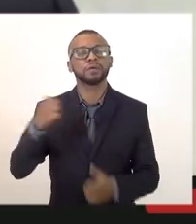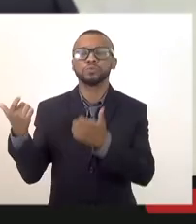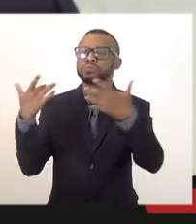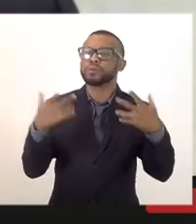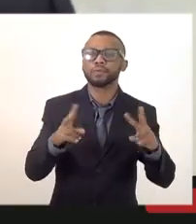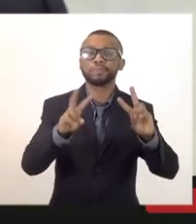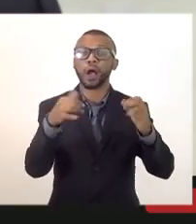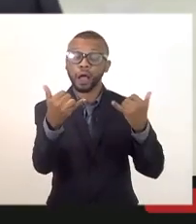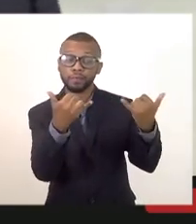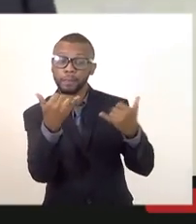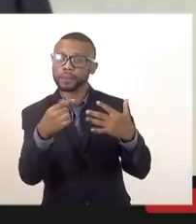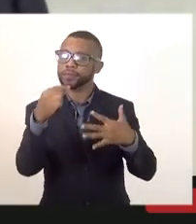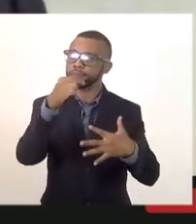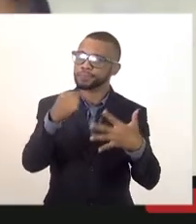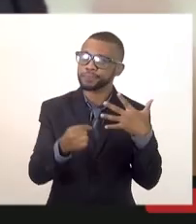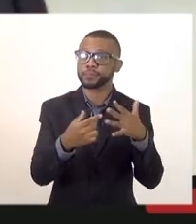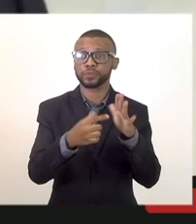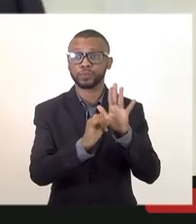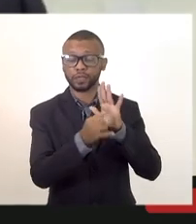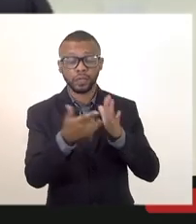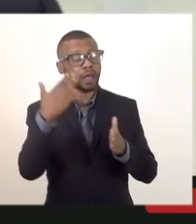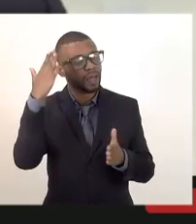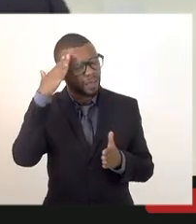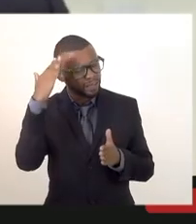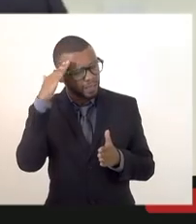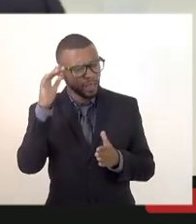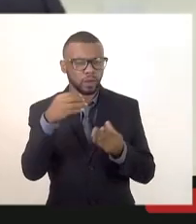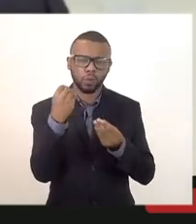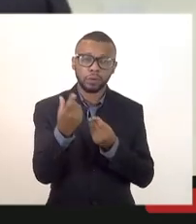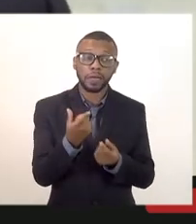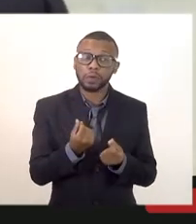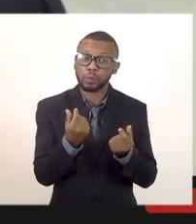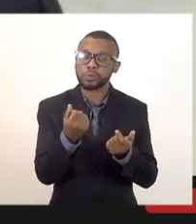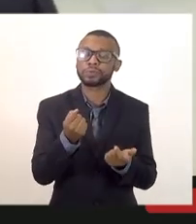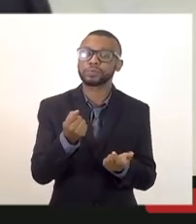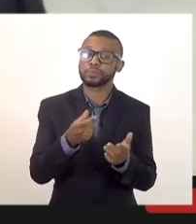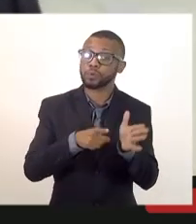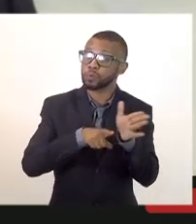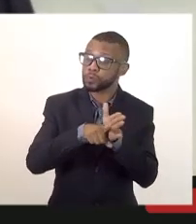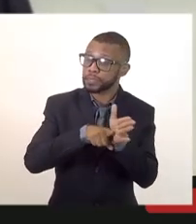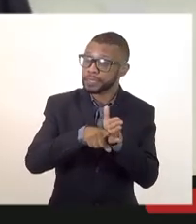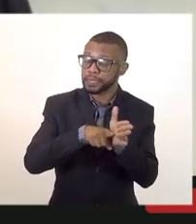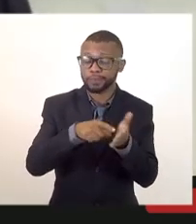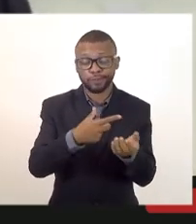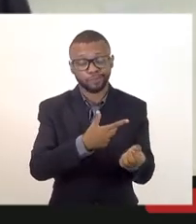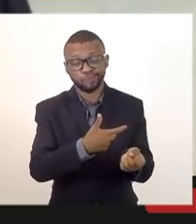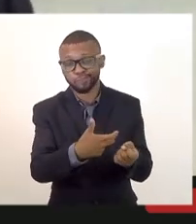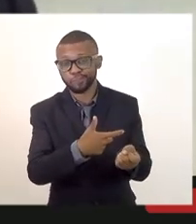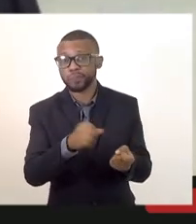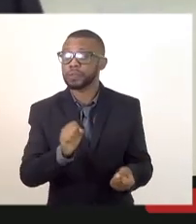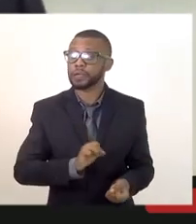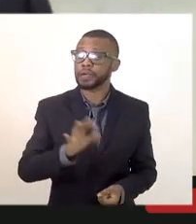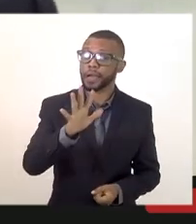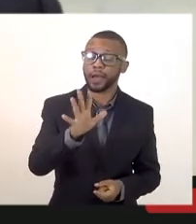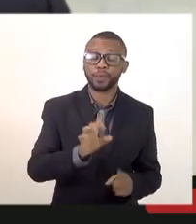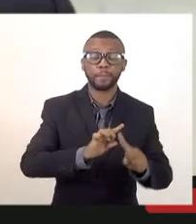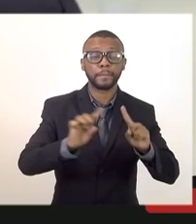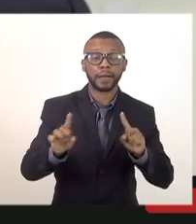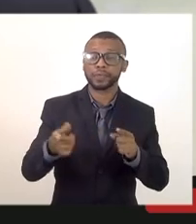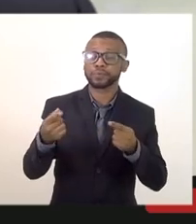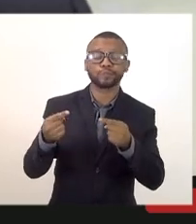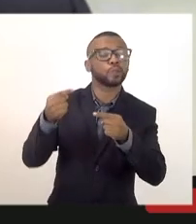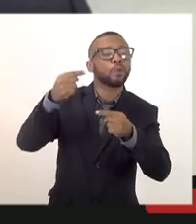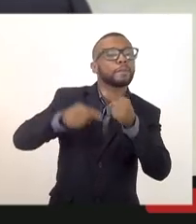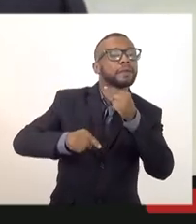eu entendo a questão dos custos de exame e tudo mais mas isso também não cabe ao corpo de bombeiros como